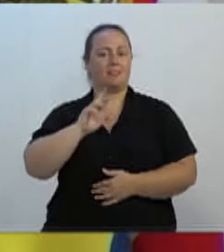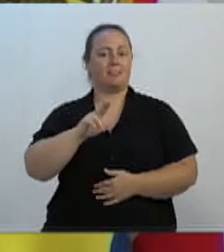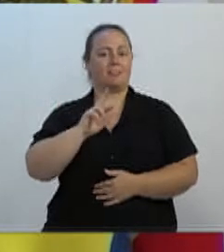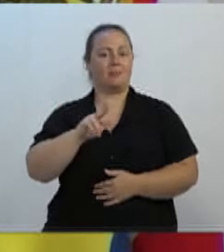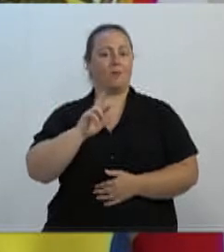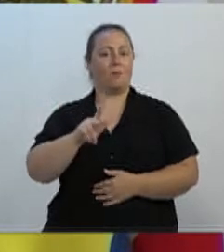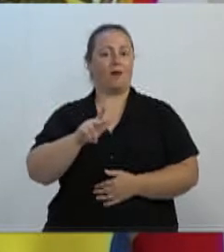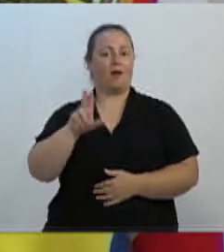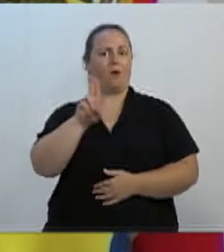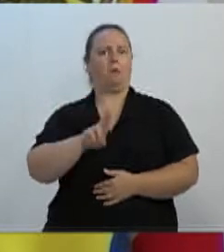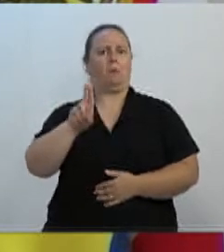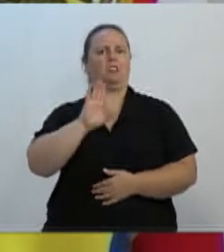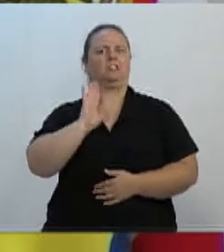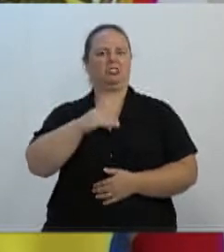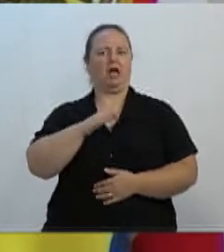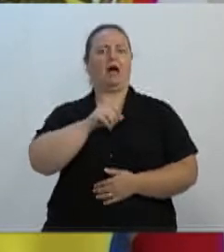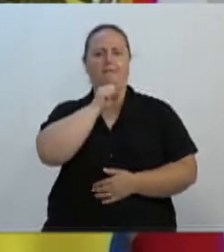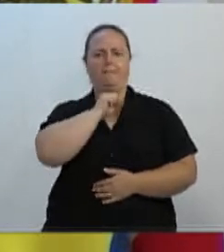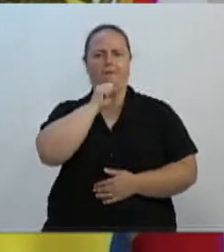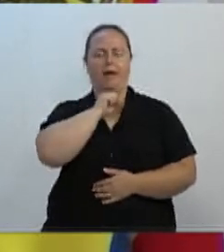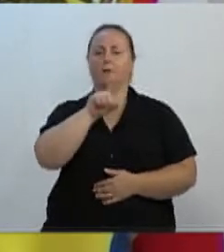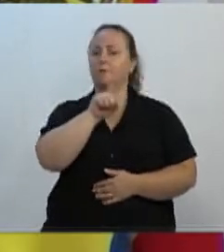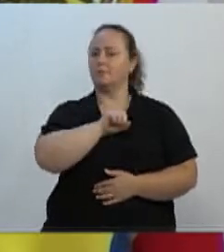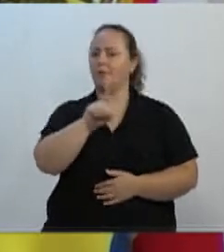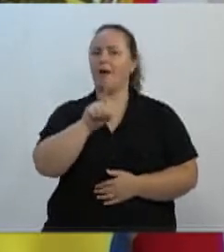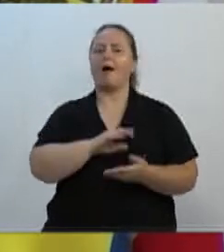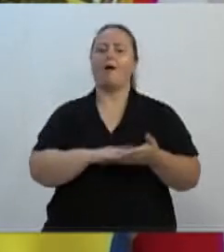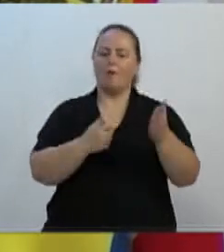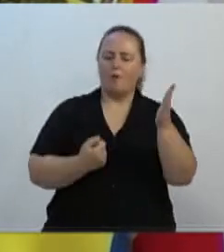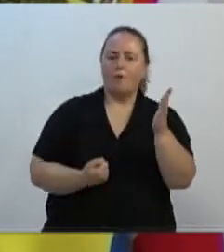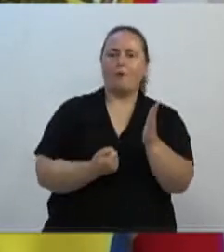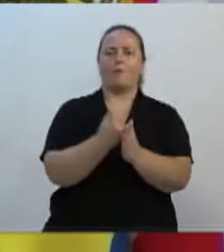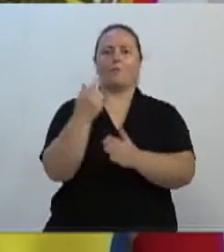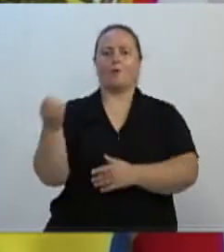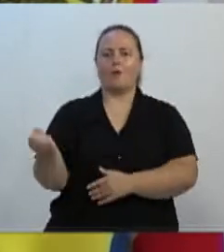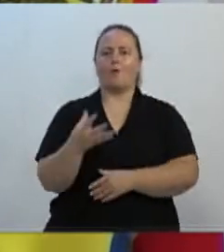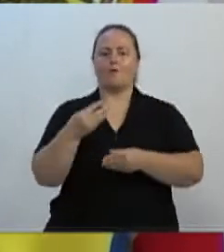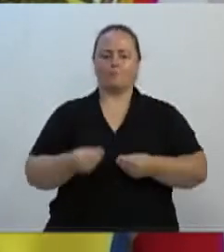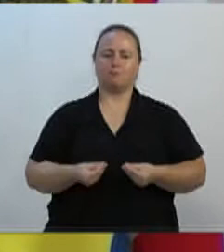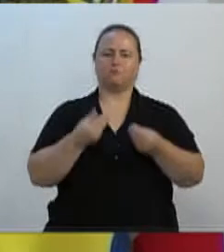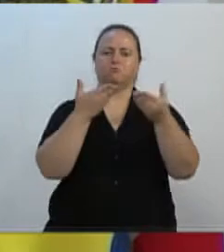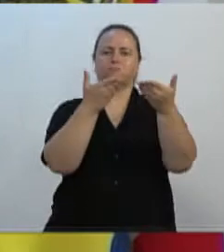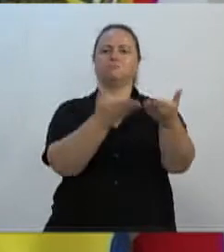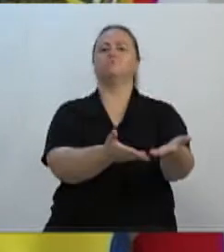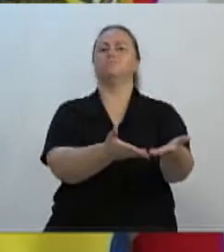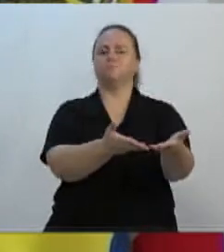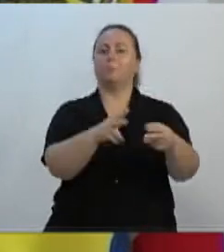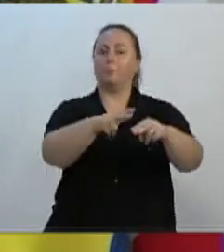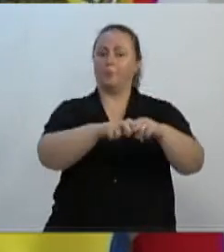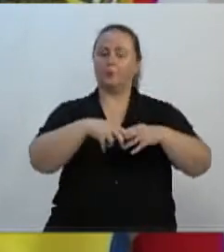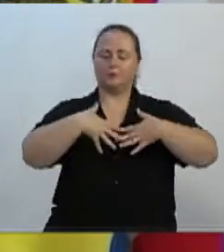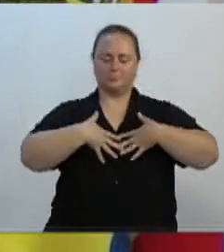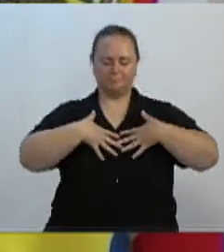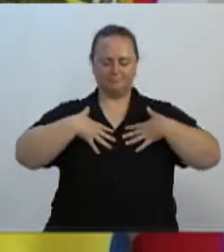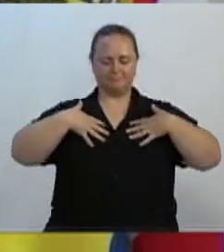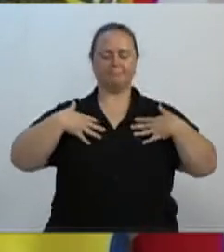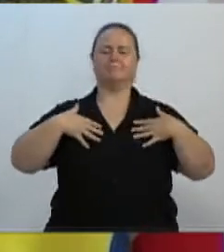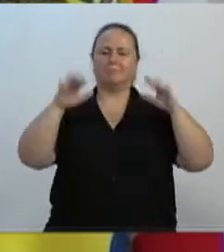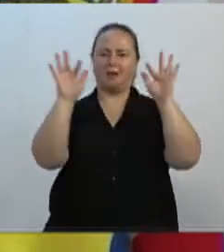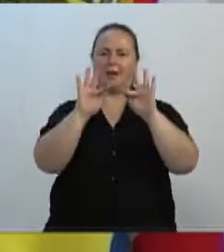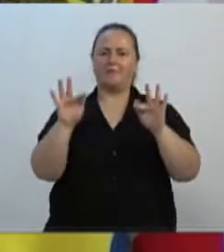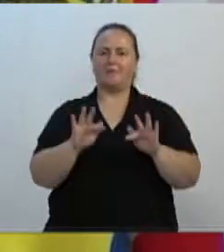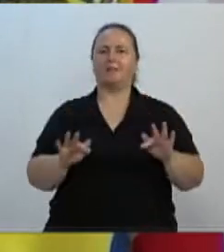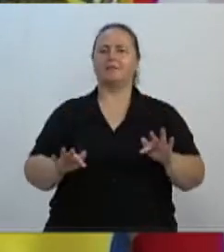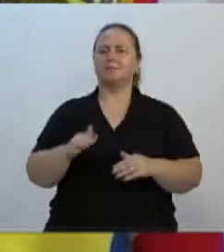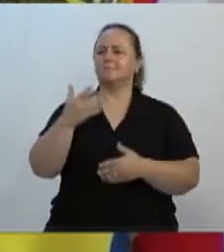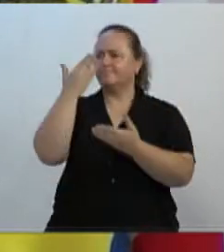foram calçados novos, comprados, de boa qualidade, para atender essas crianças. Então, assim, muito nos honra ter feito esta ação, e obrigado a